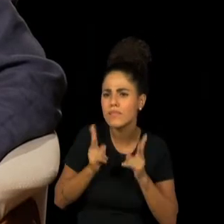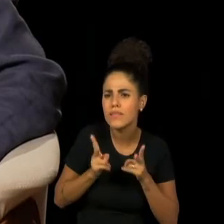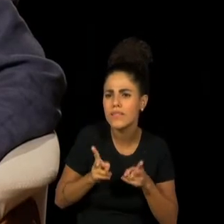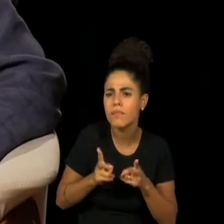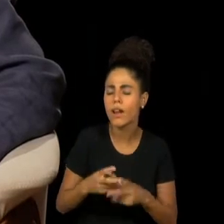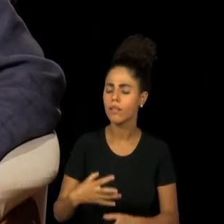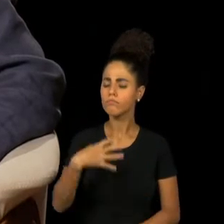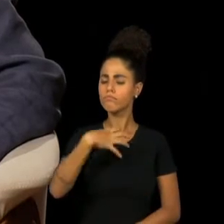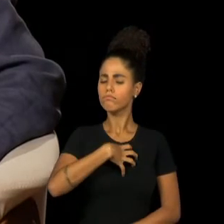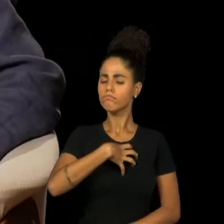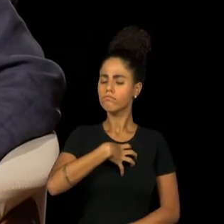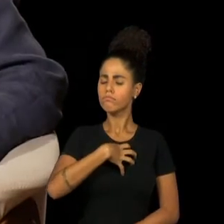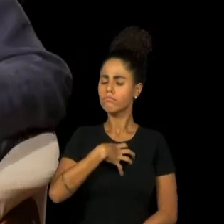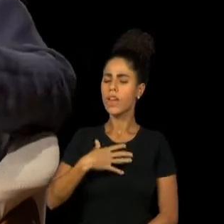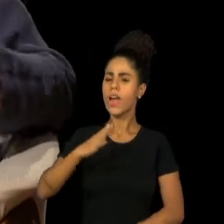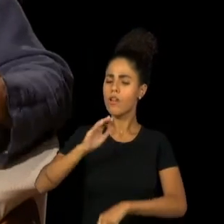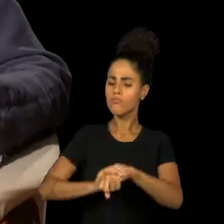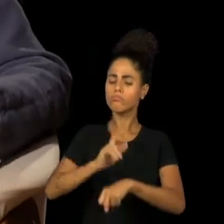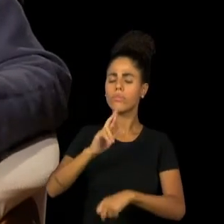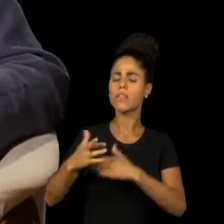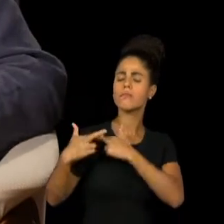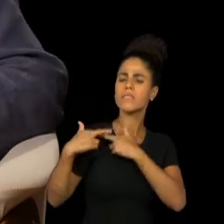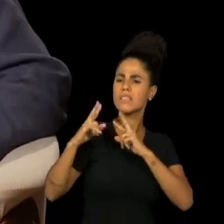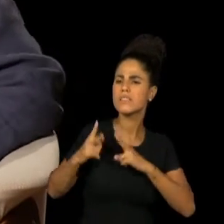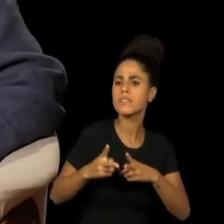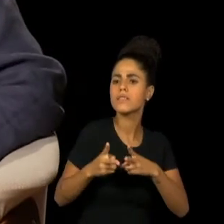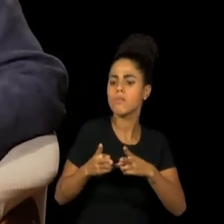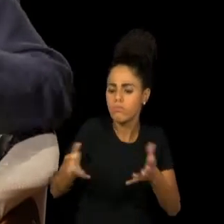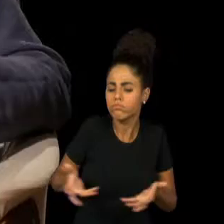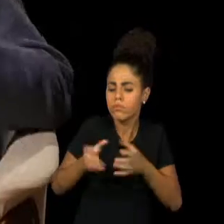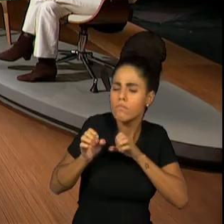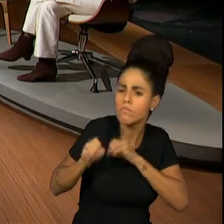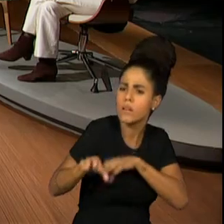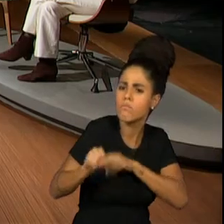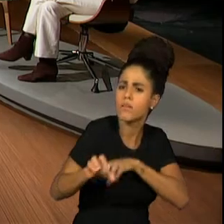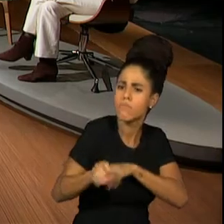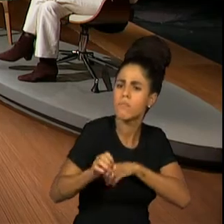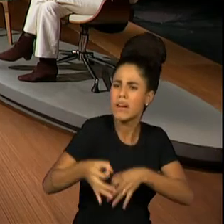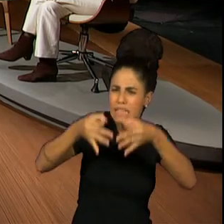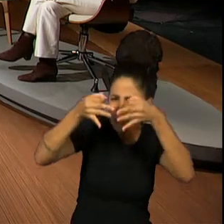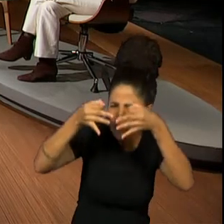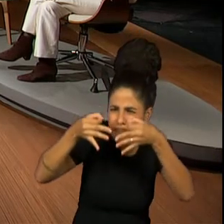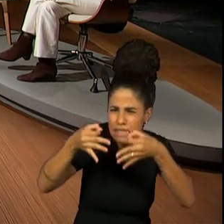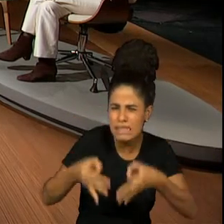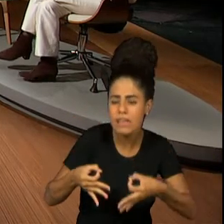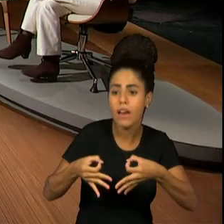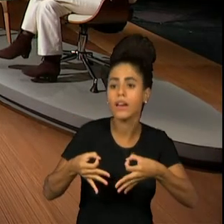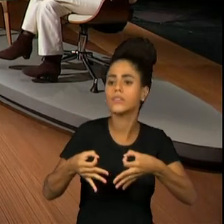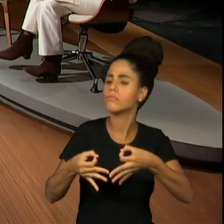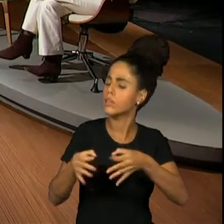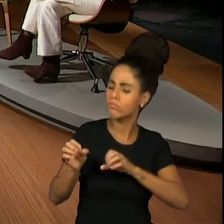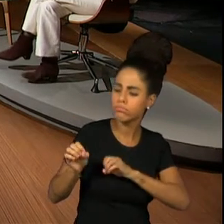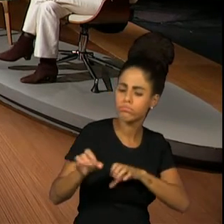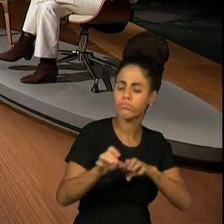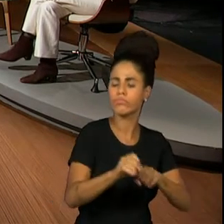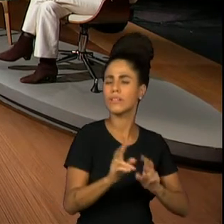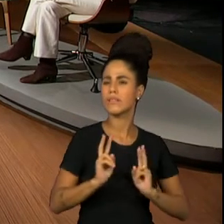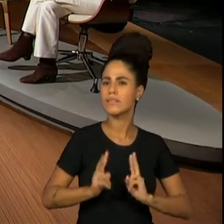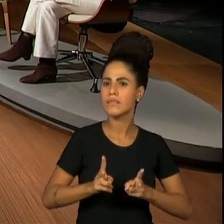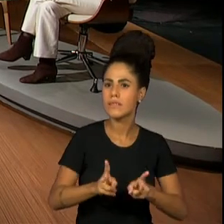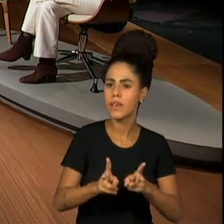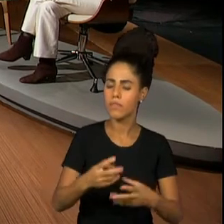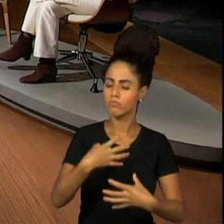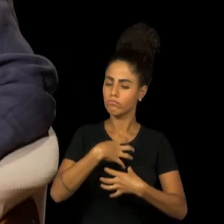responsável por formar aqueles alunos também nesse sentido, nesse sentido